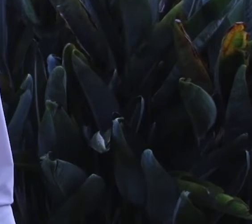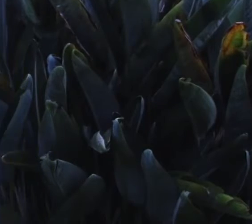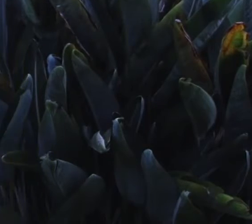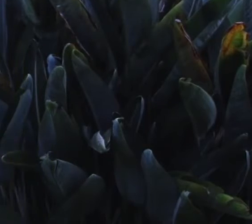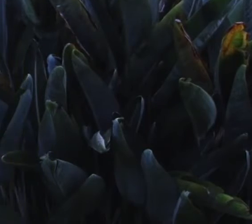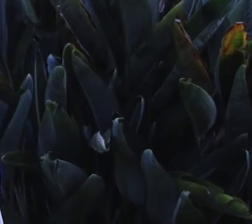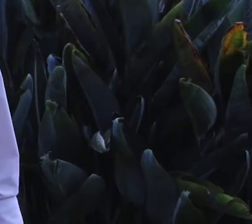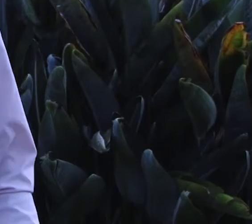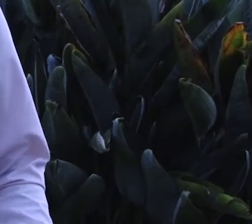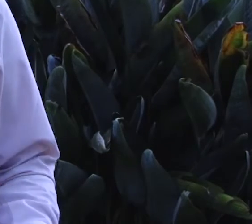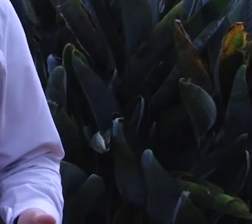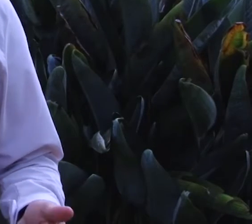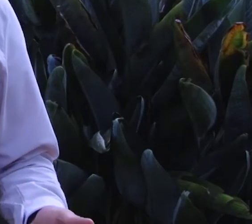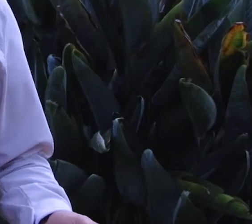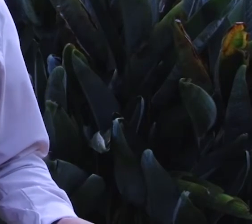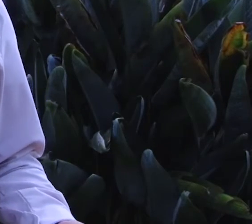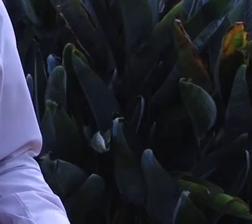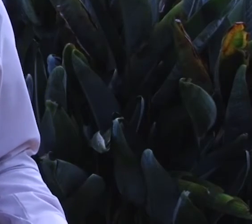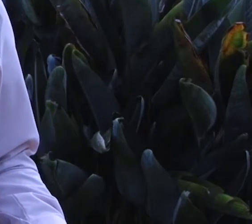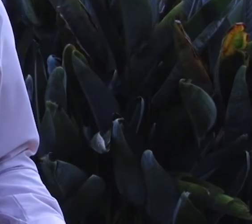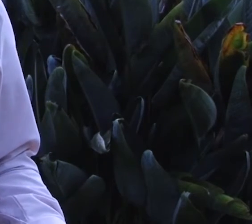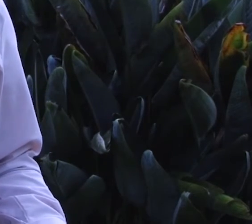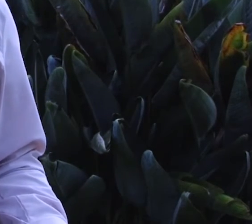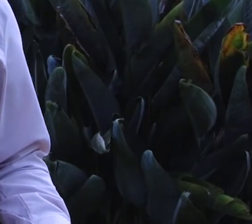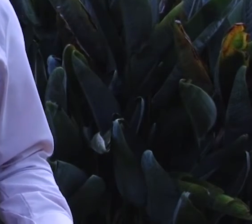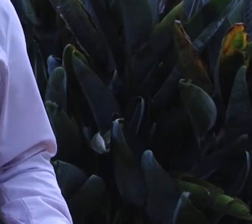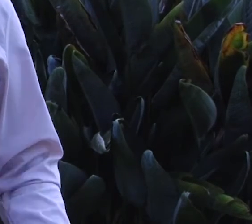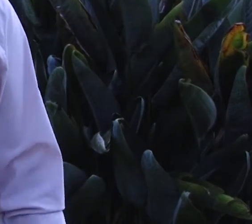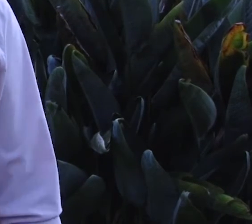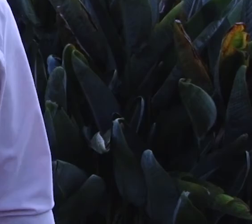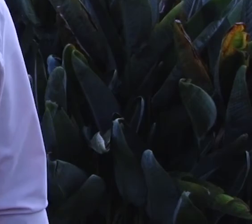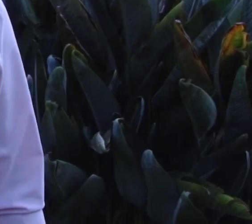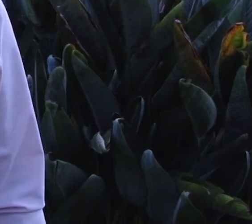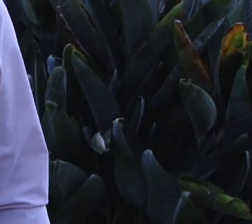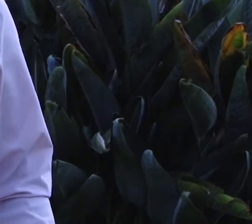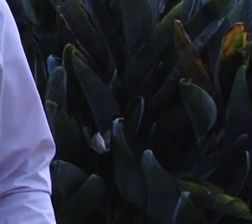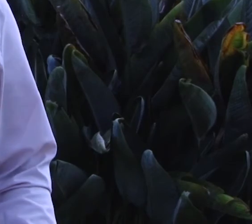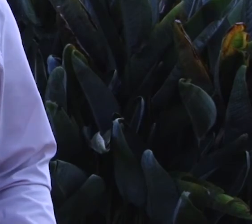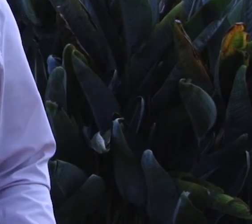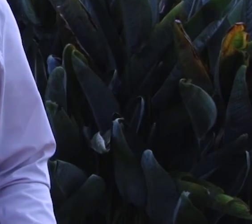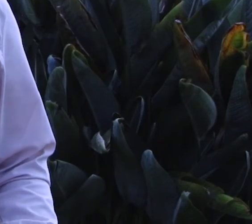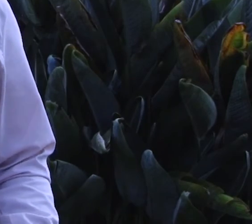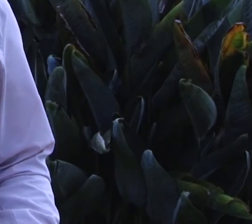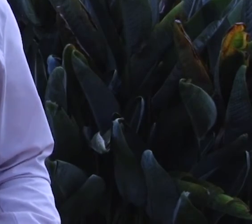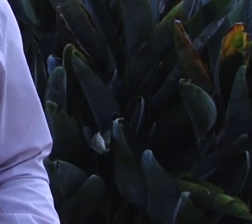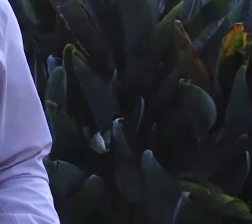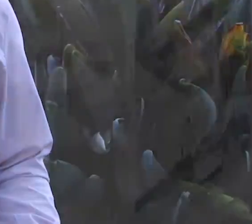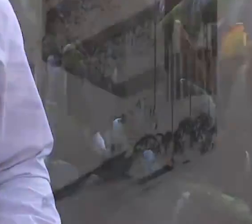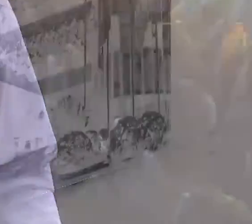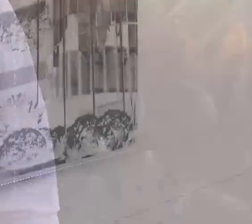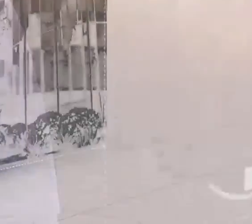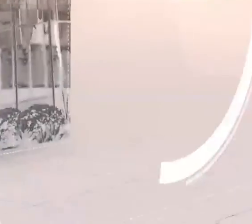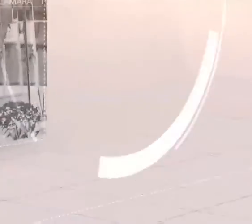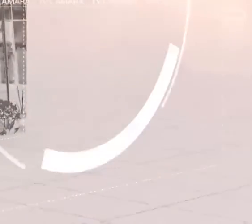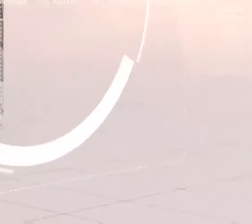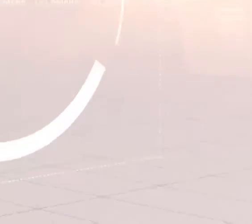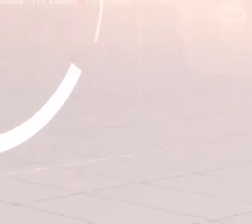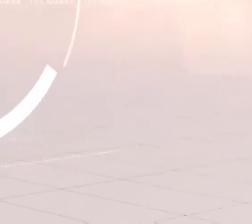do Dia vai ficando por aqui. Muito obrigado pela sua companhia. TV Câmara Caxias, democracia que a gente vê.